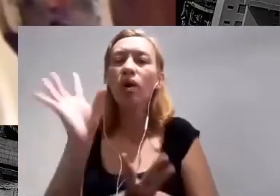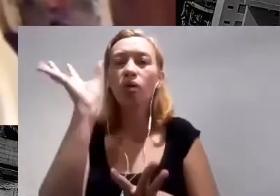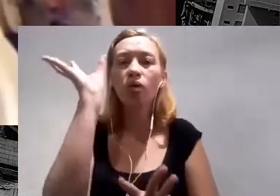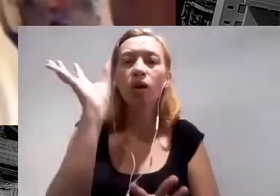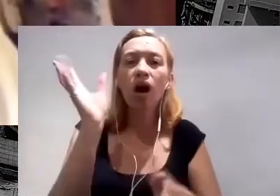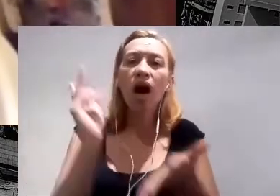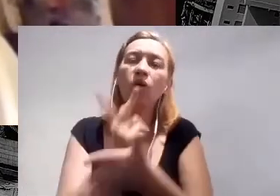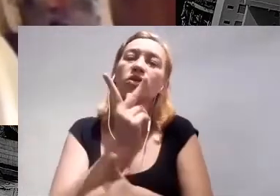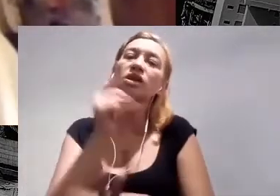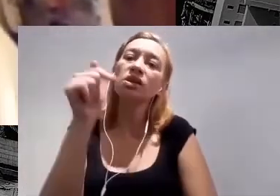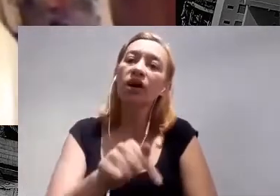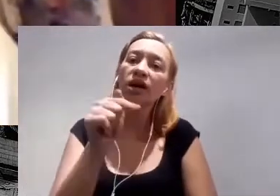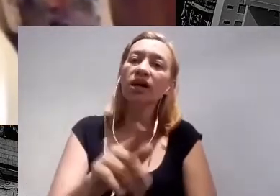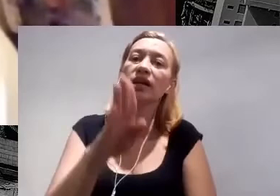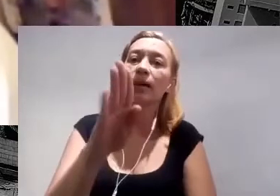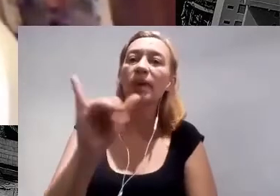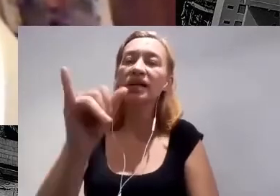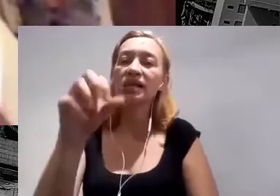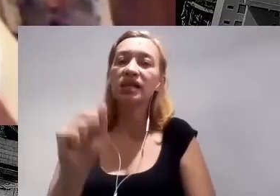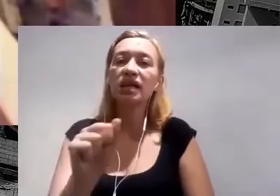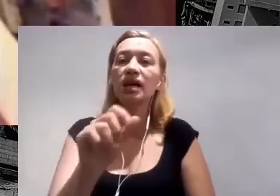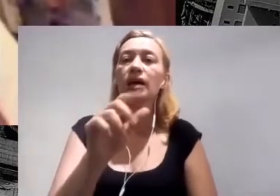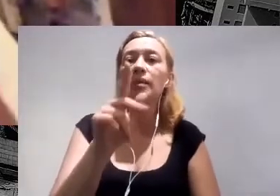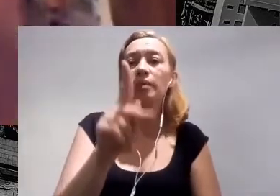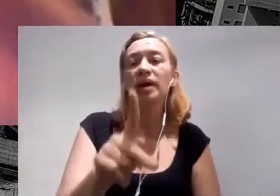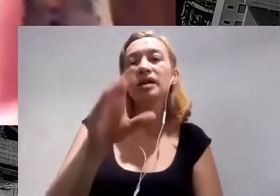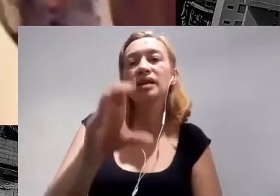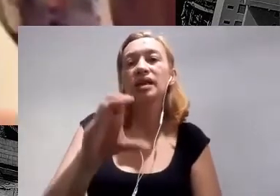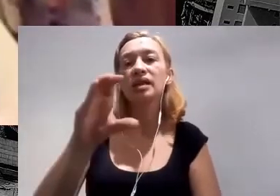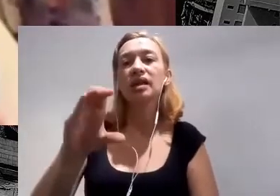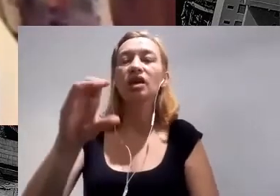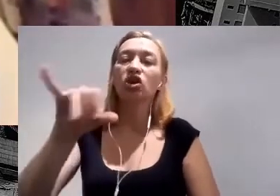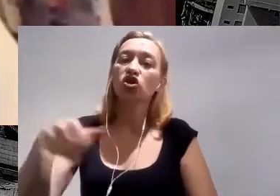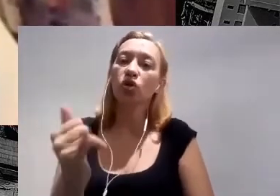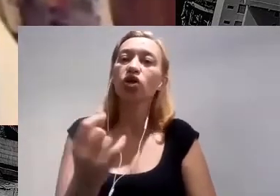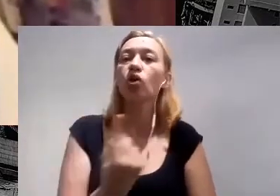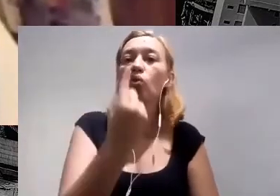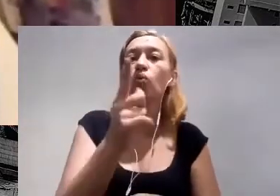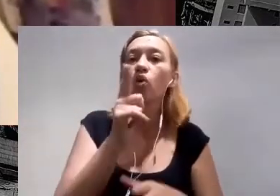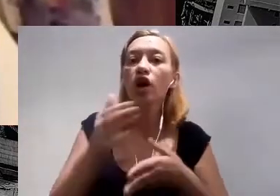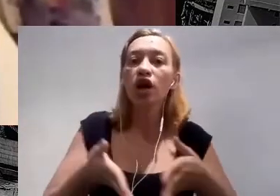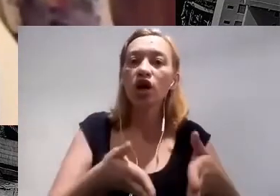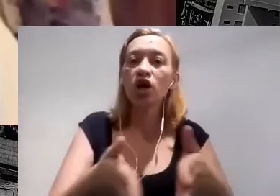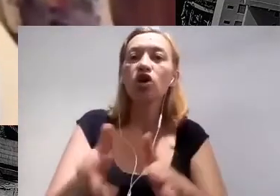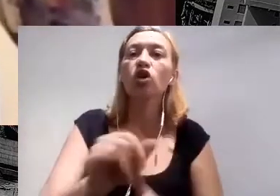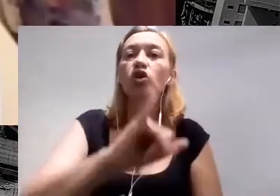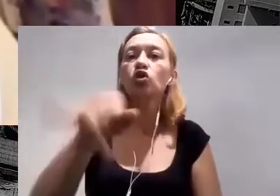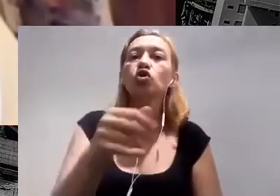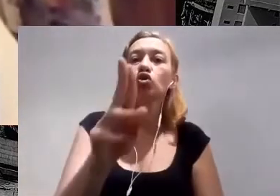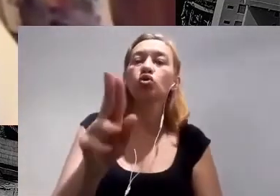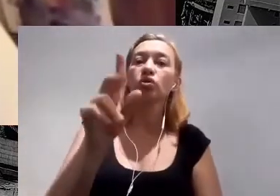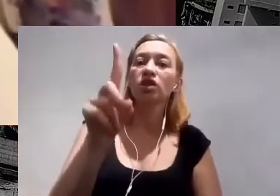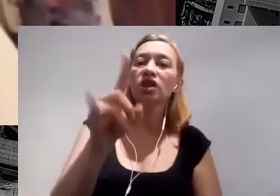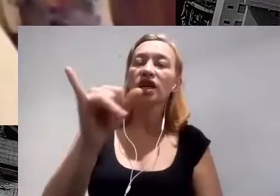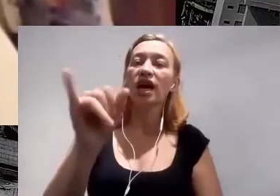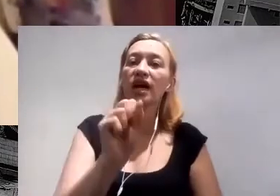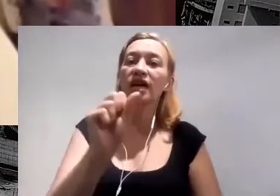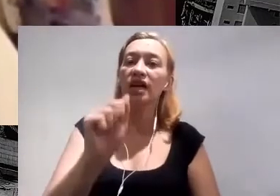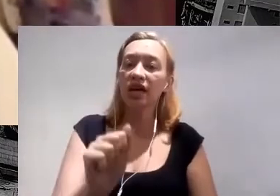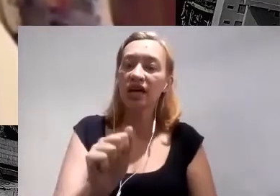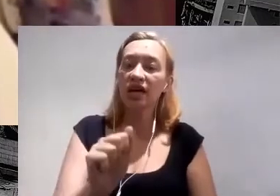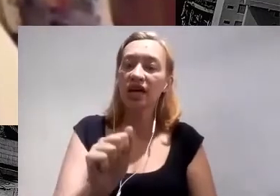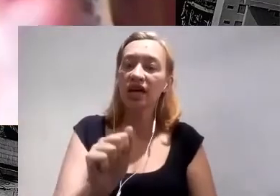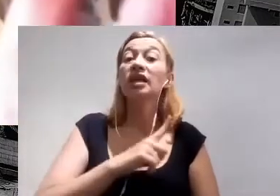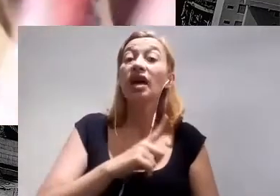PCJ, onde um dos rios, o rio Jundiaí, ele teve uma melhoria da sua qualidade